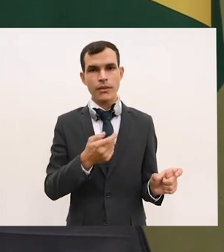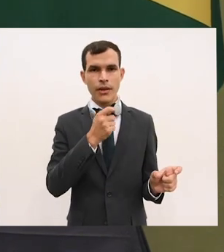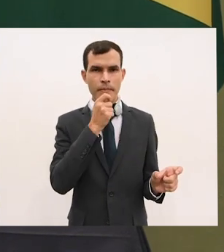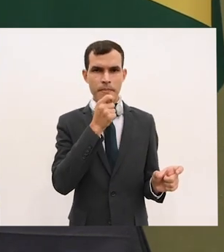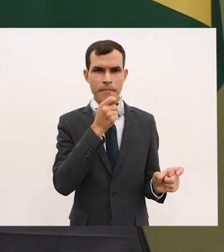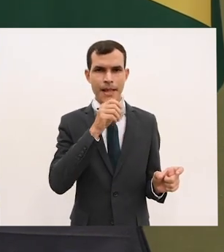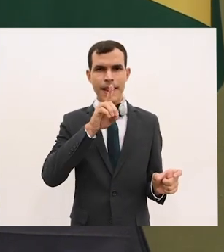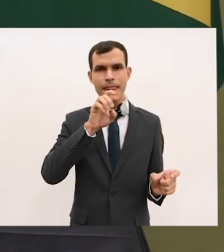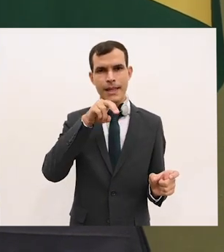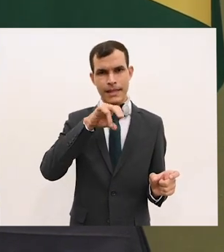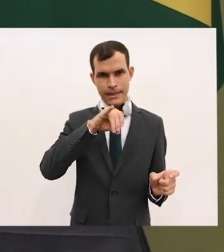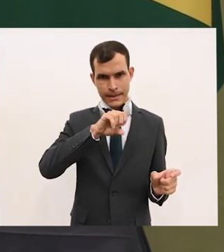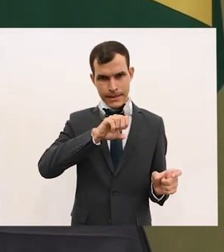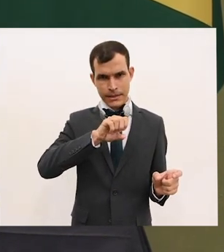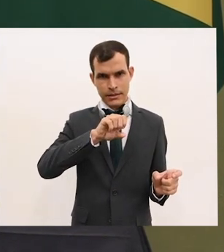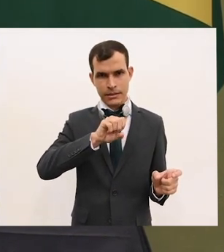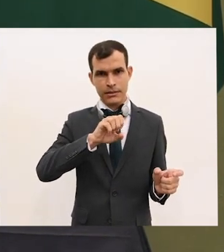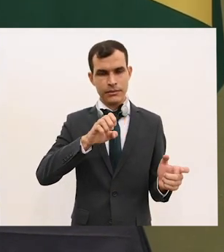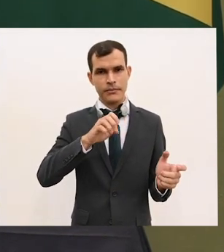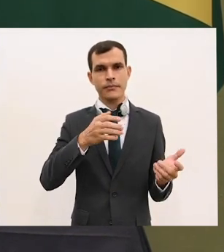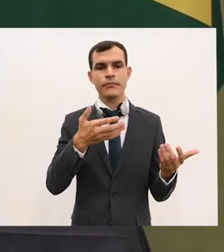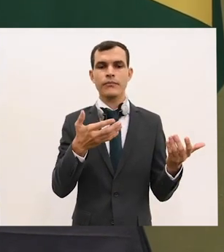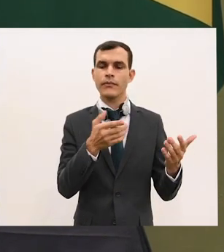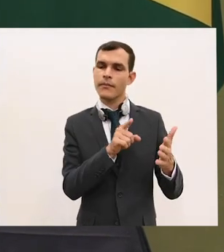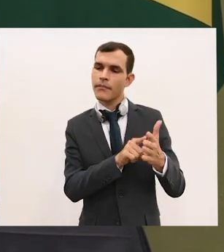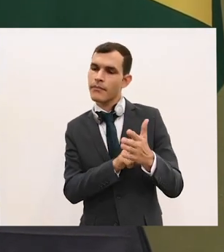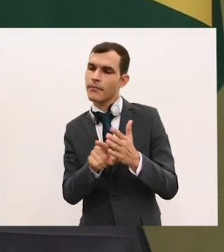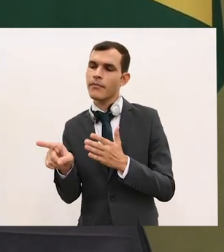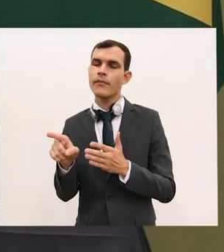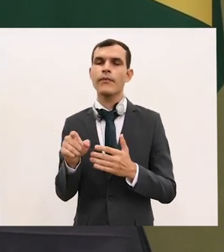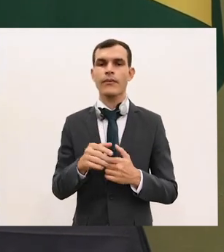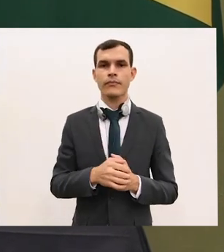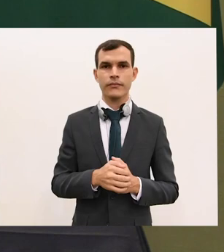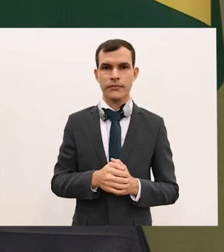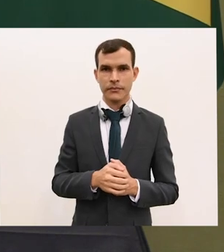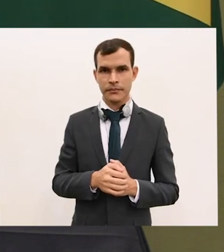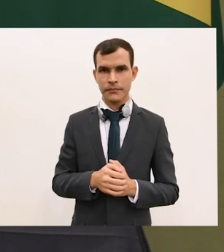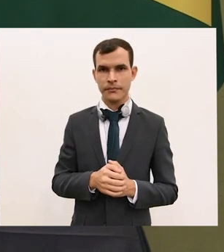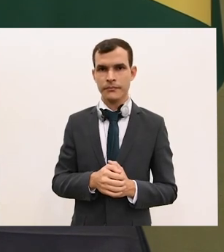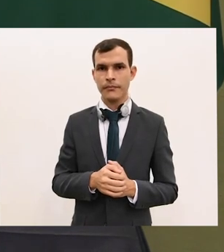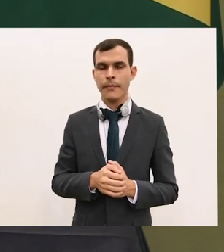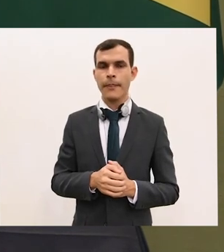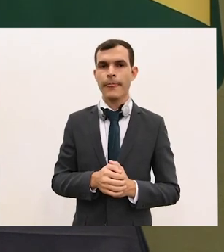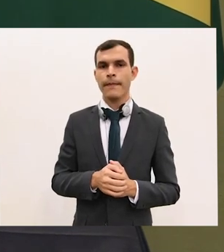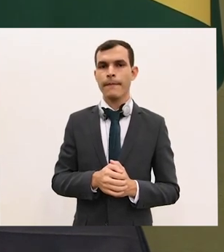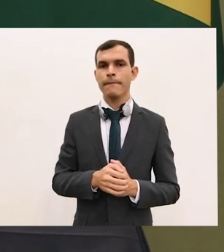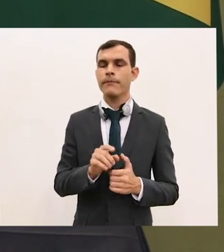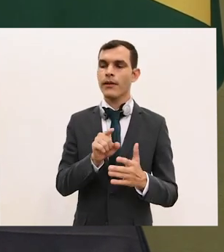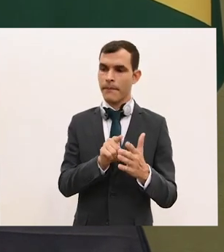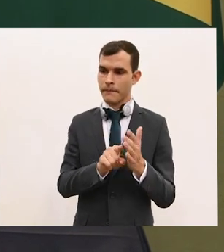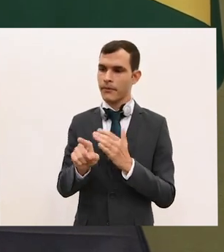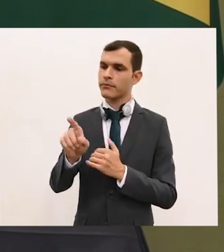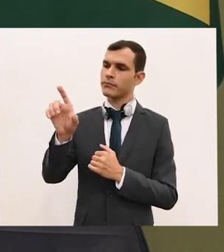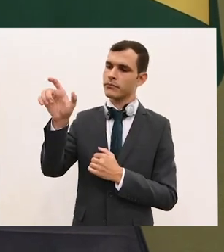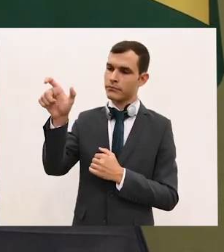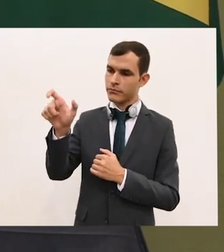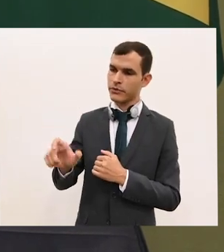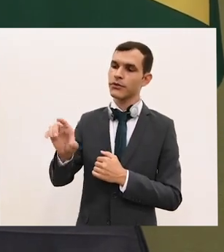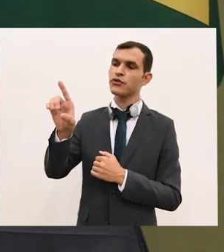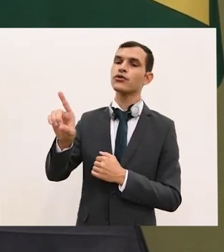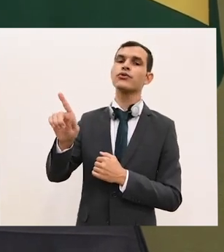Denise Crispim, do Poder 360, dirigida à diretora-geral,